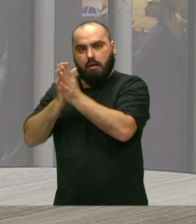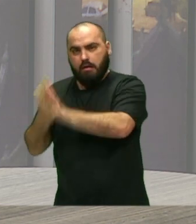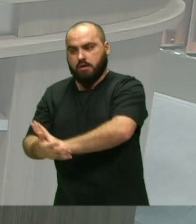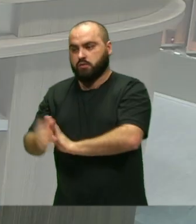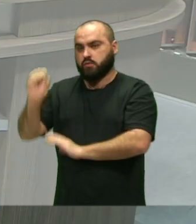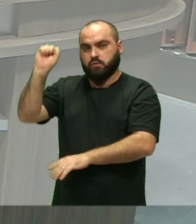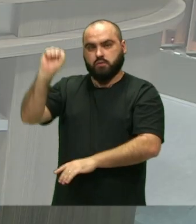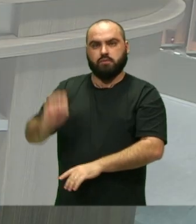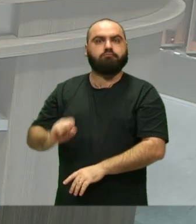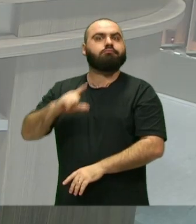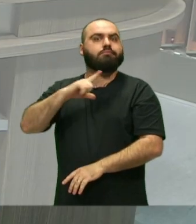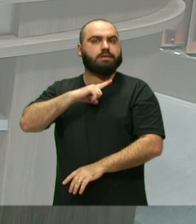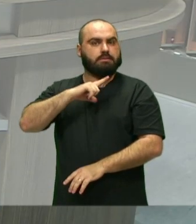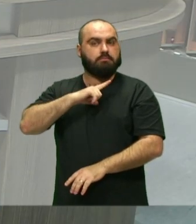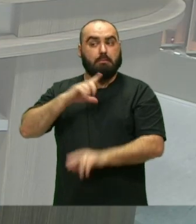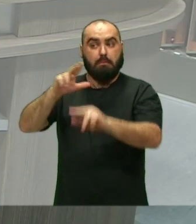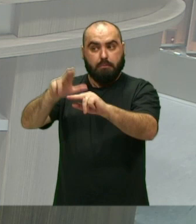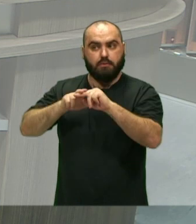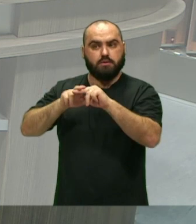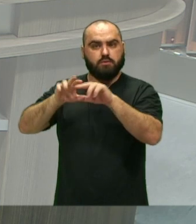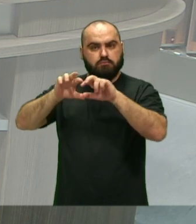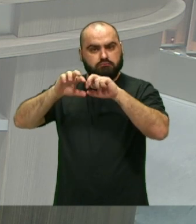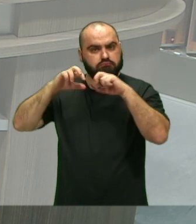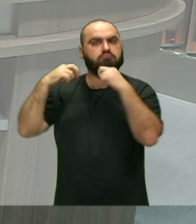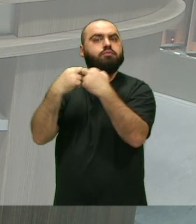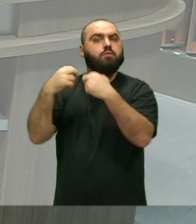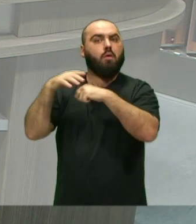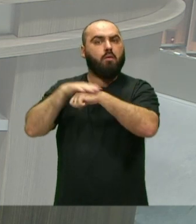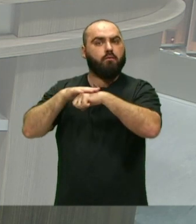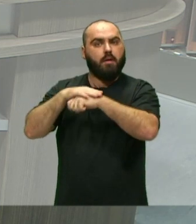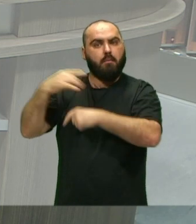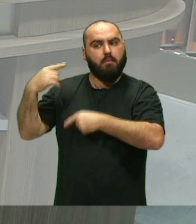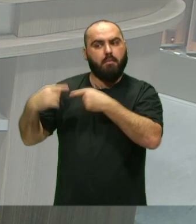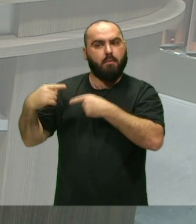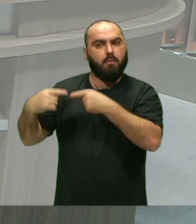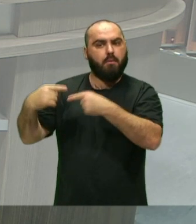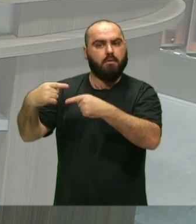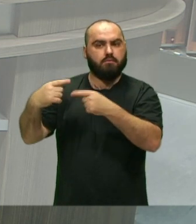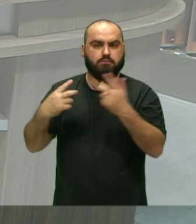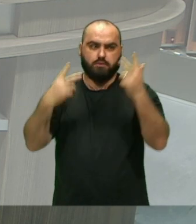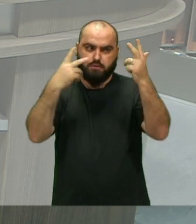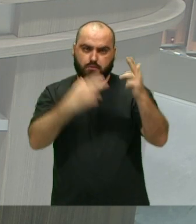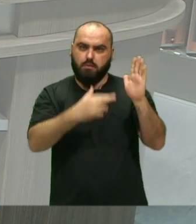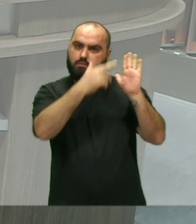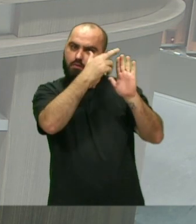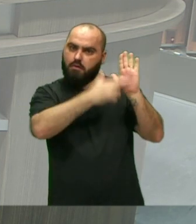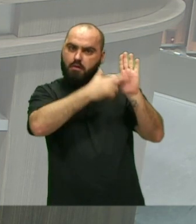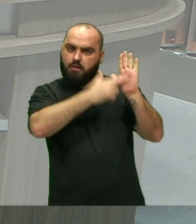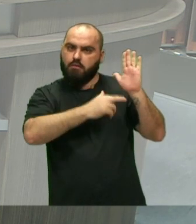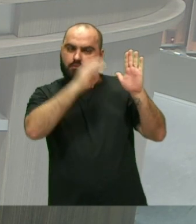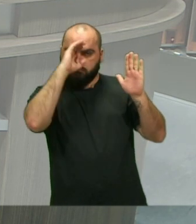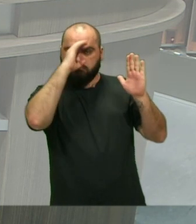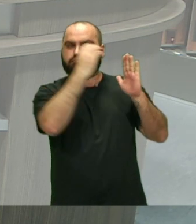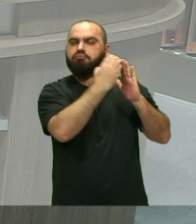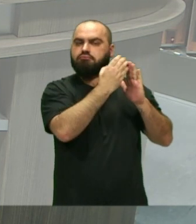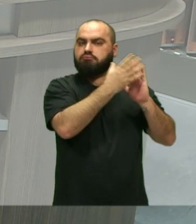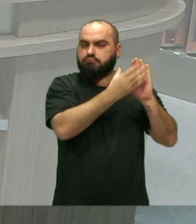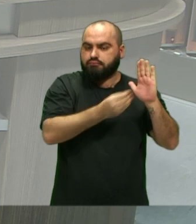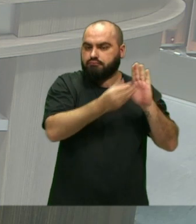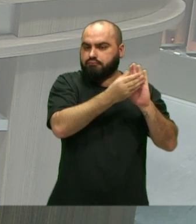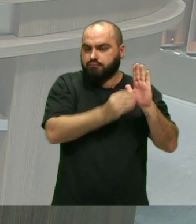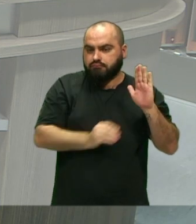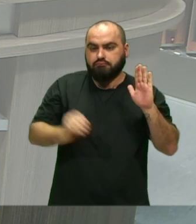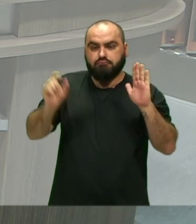E as rodas de conversa Que também são A gente Né? Segue um regimento No movimento nacional Que coloca também Isso Né? Como é